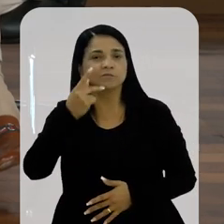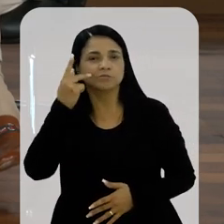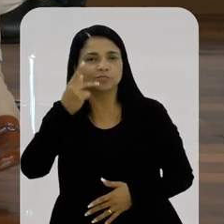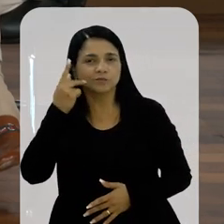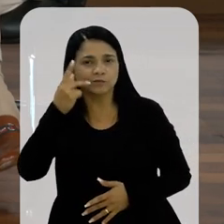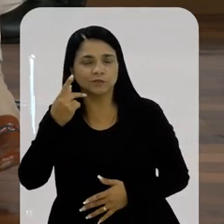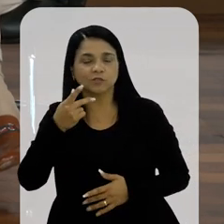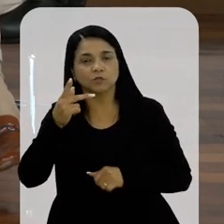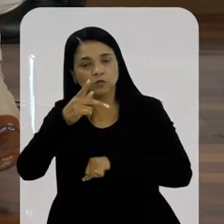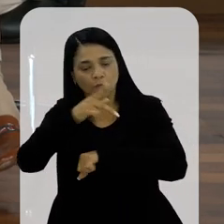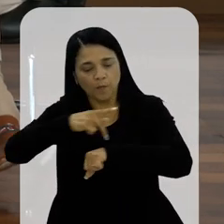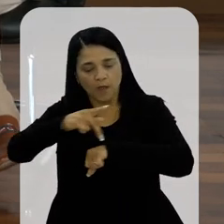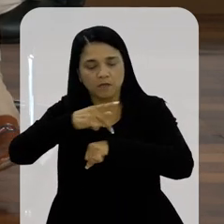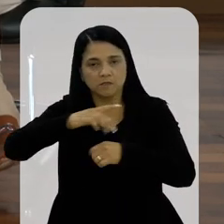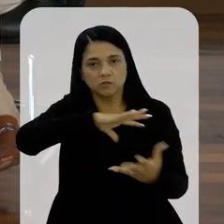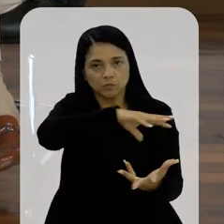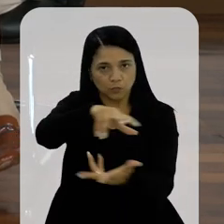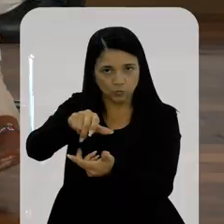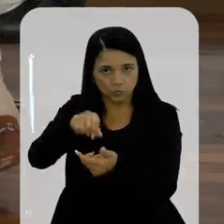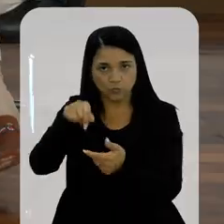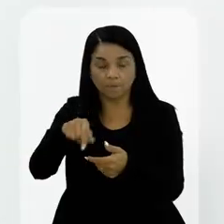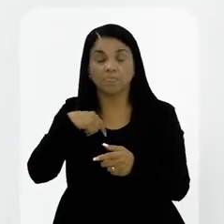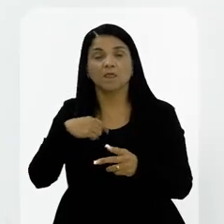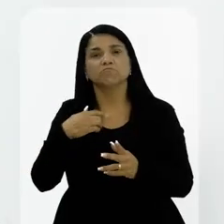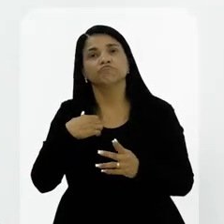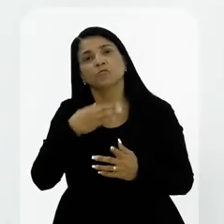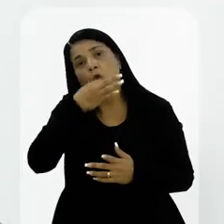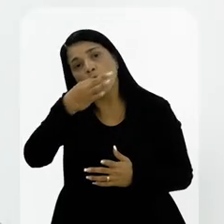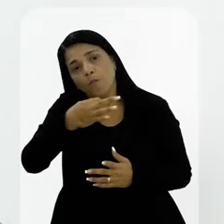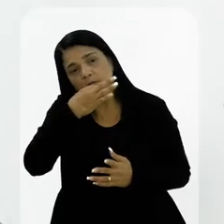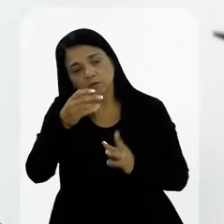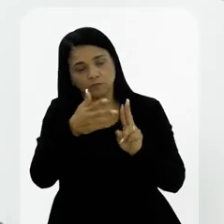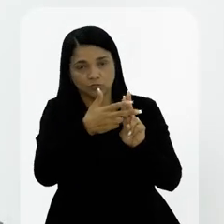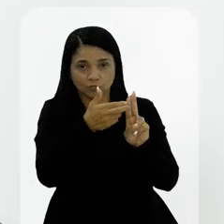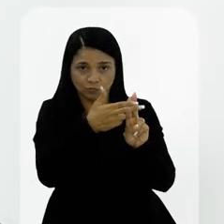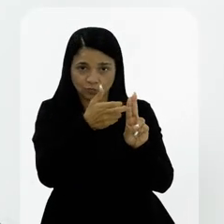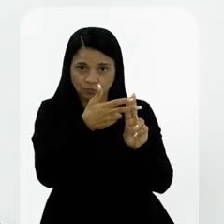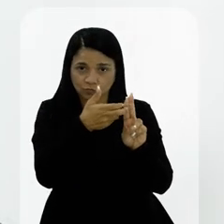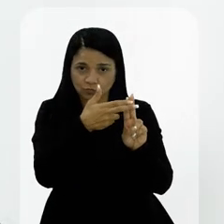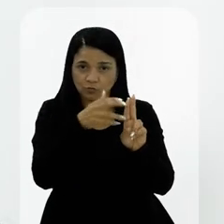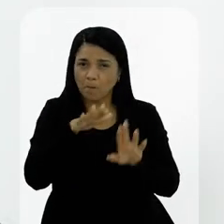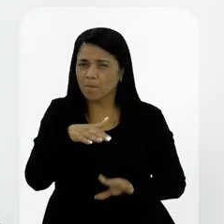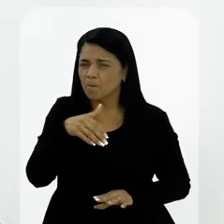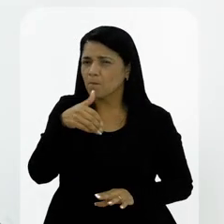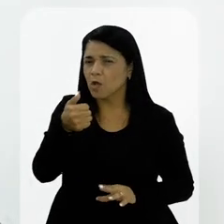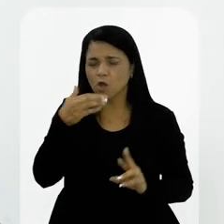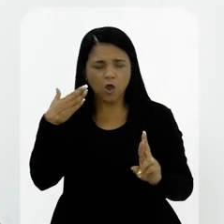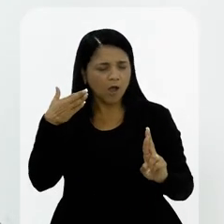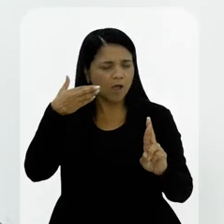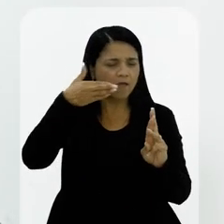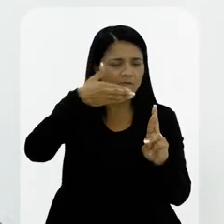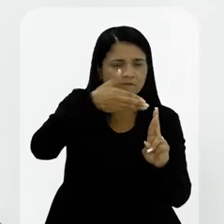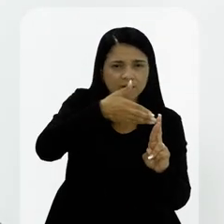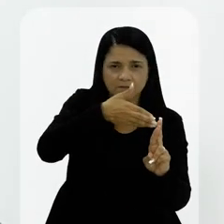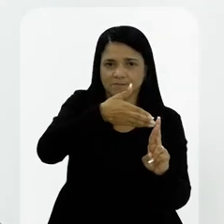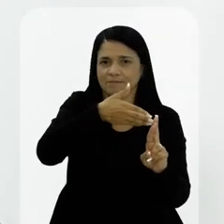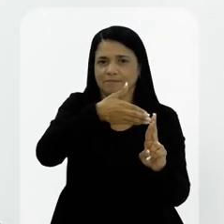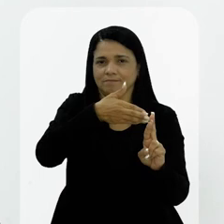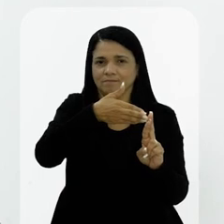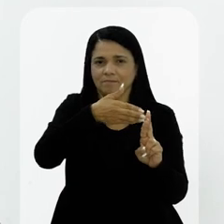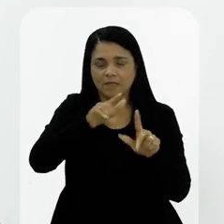relação às políticas nos demais países? Olha, eu acho que o SUS talvez seja a melhor